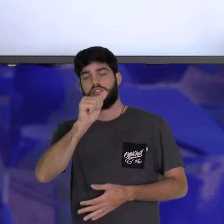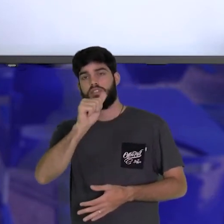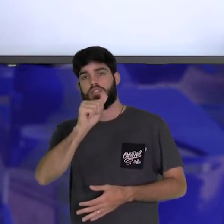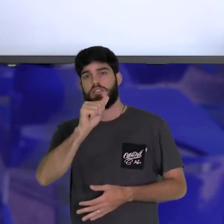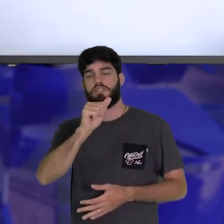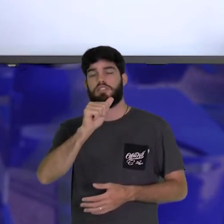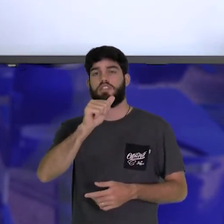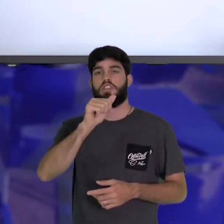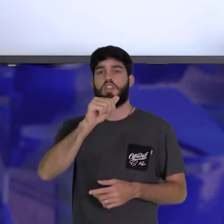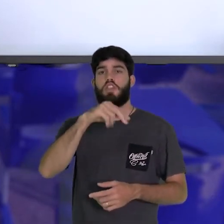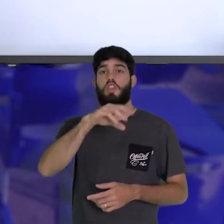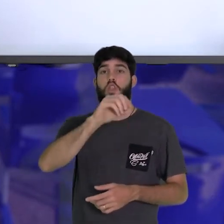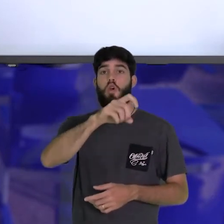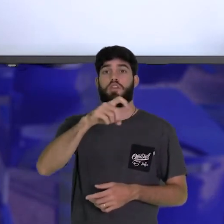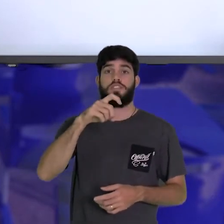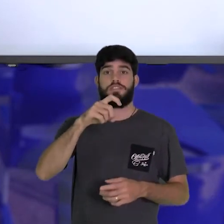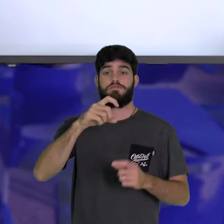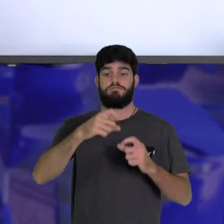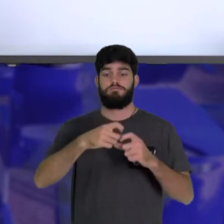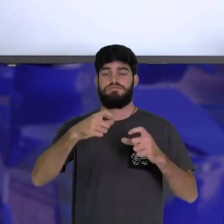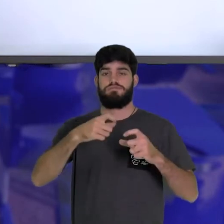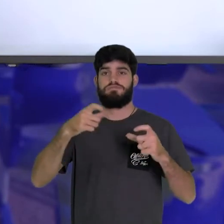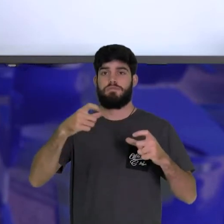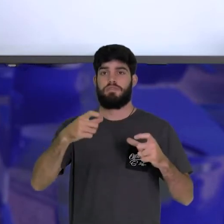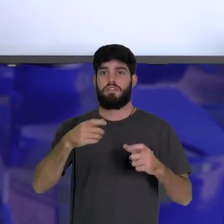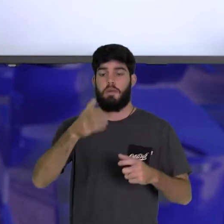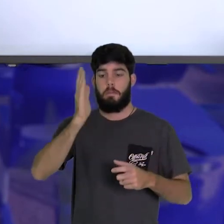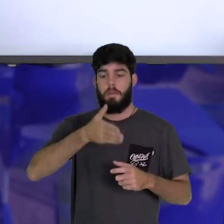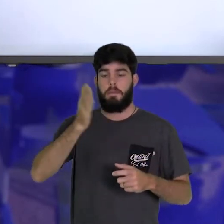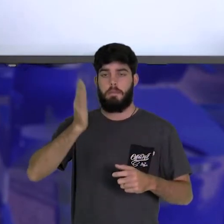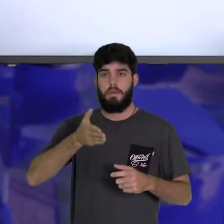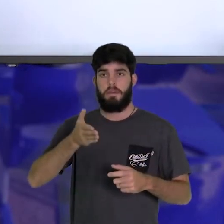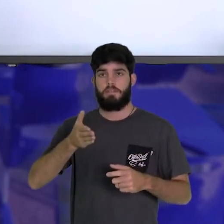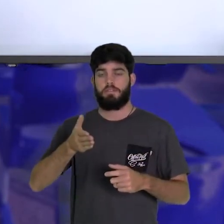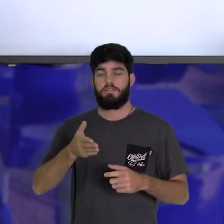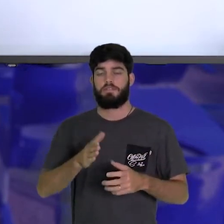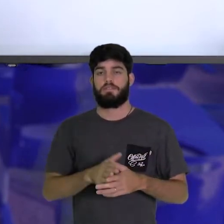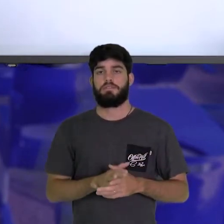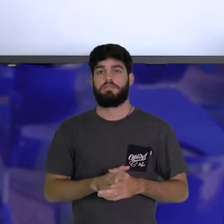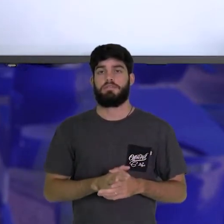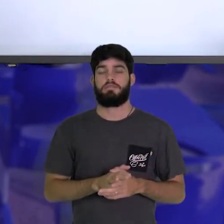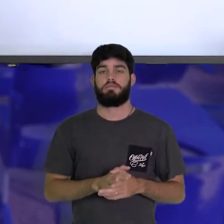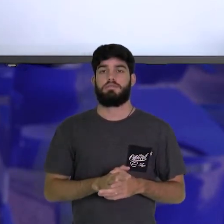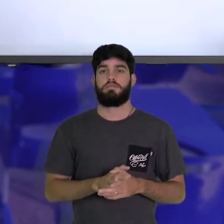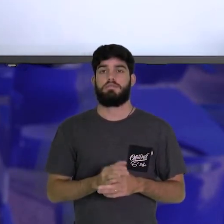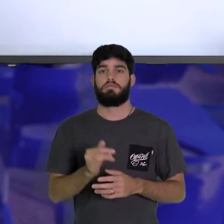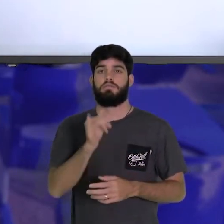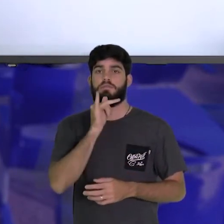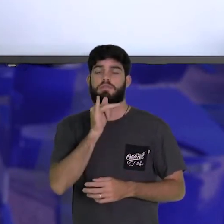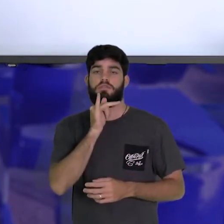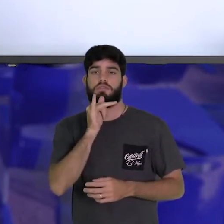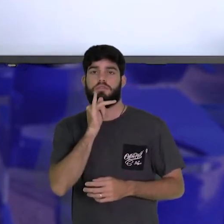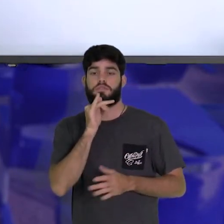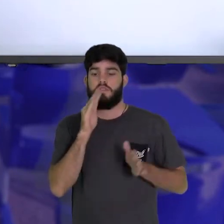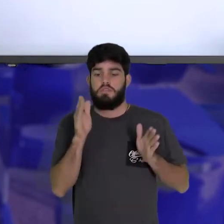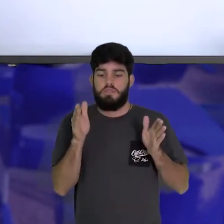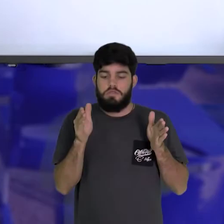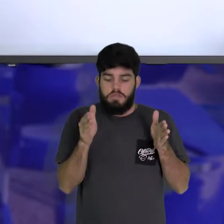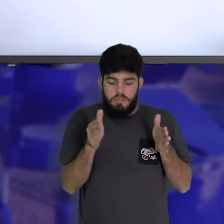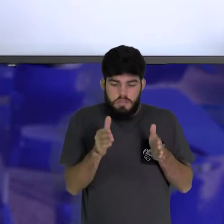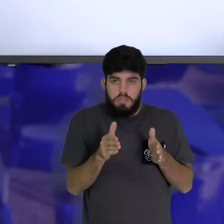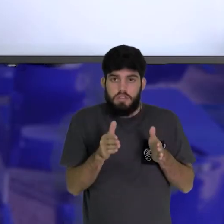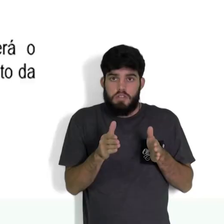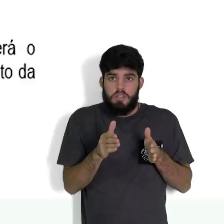aumenta. Barra a barra é a separação, porque em uma pilha, as semicélulas, elas